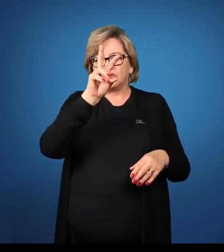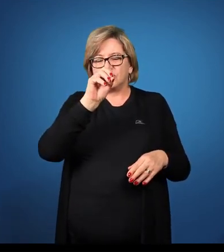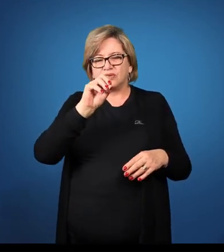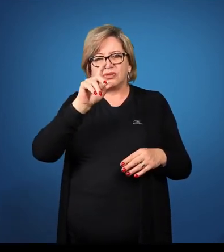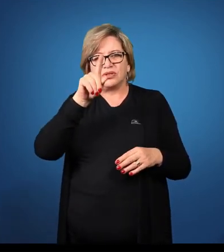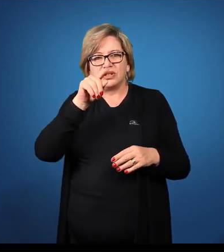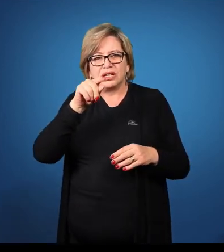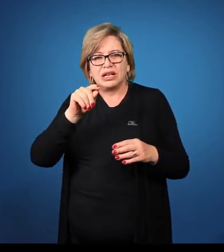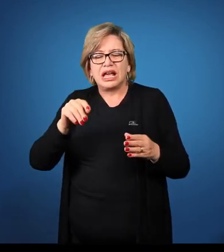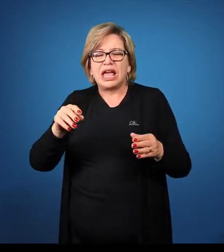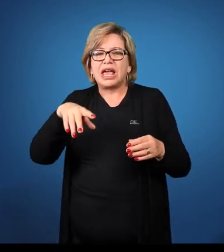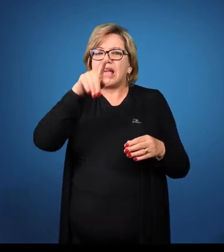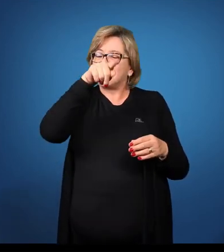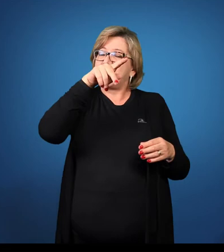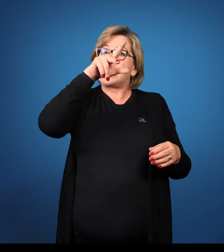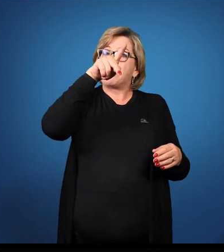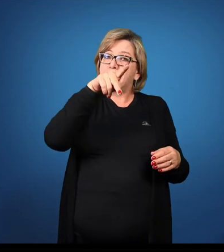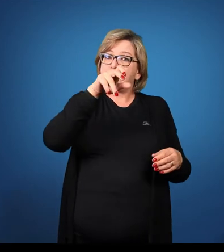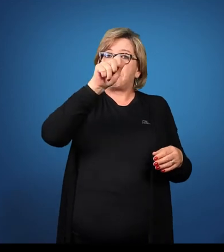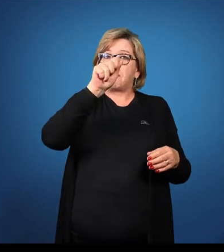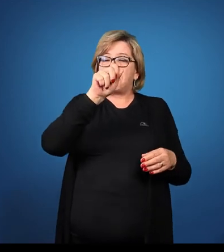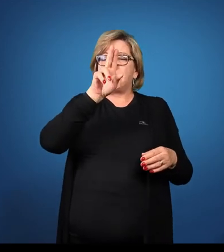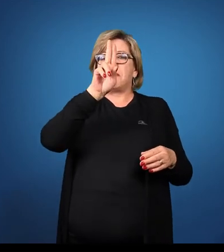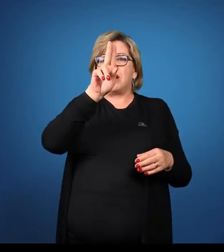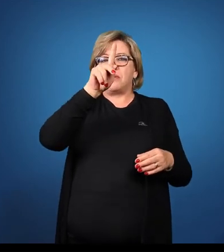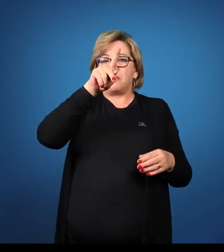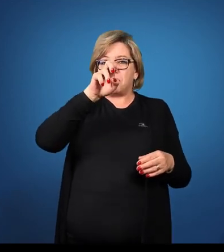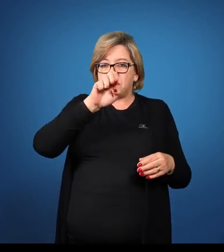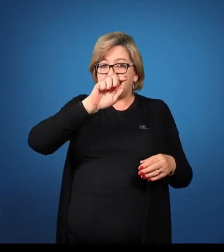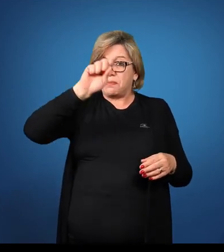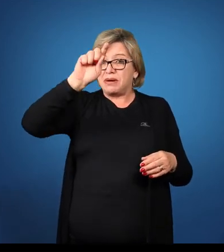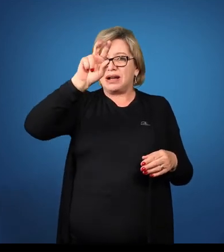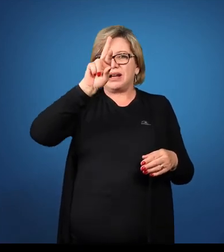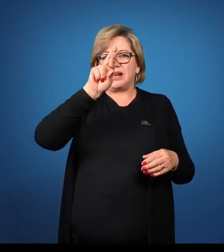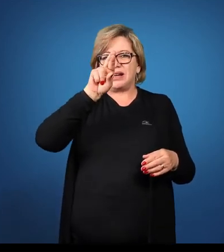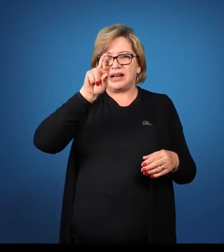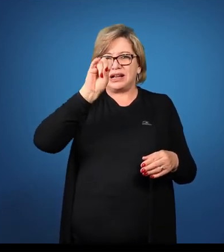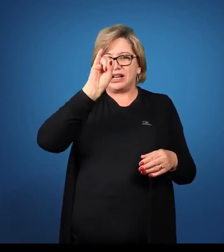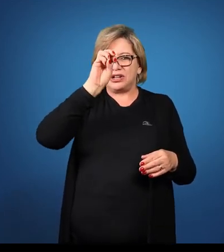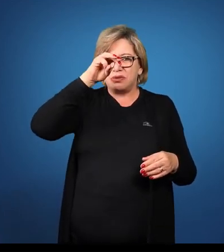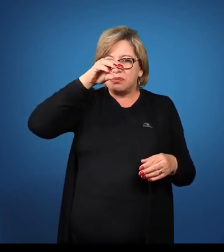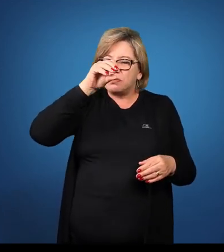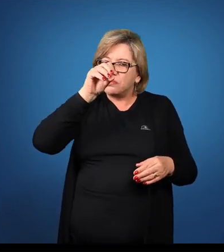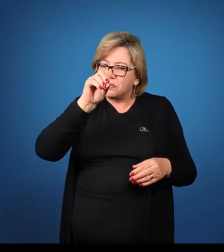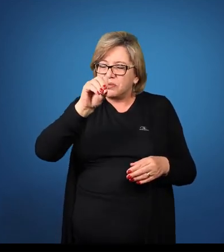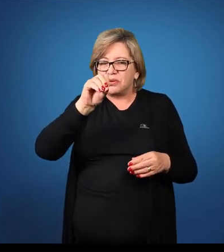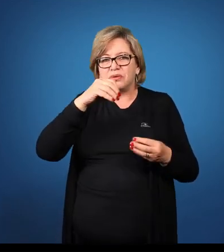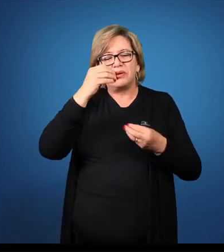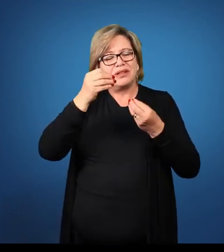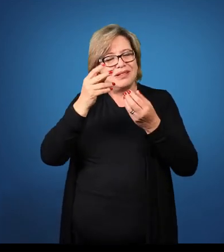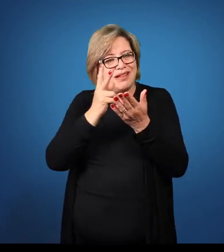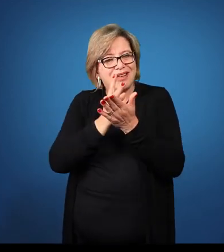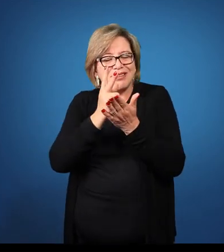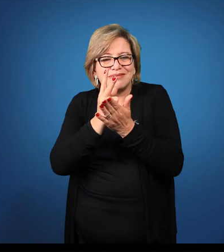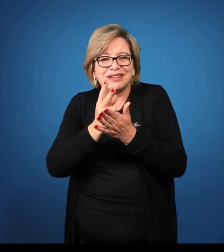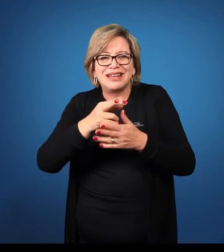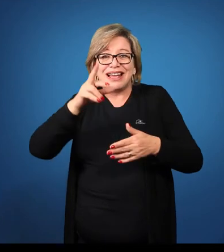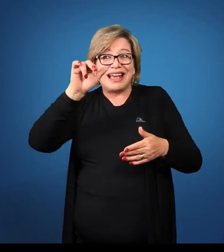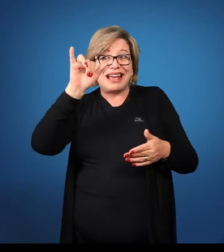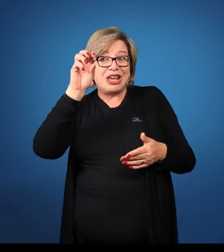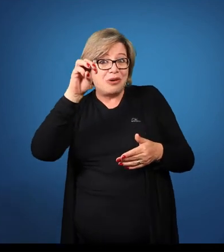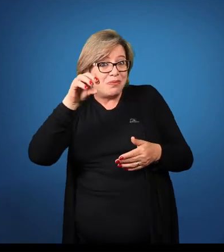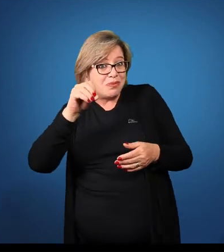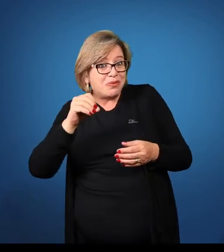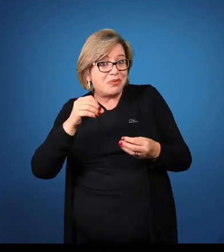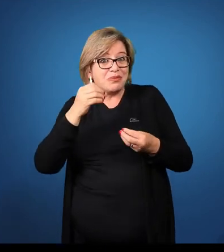invés de ser pobríssimo, é palpérrimo. De máger, é magérrimo. De negro,